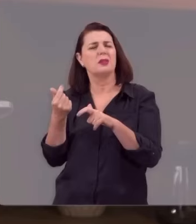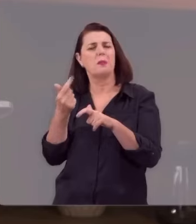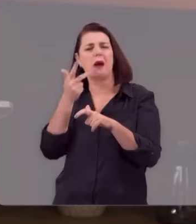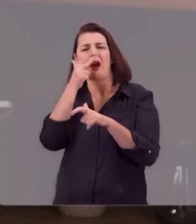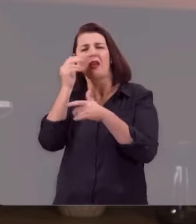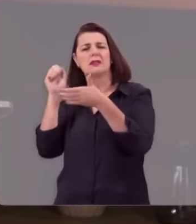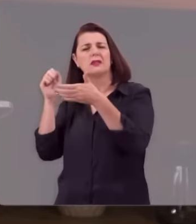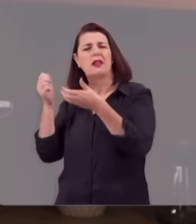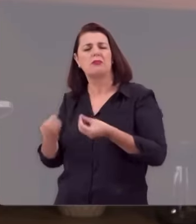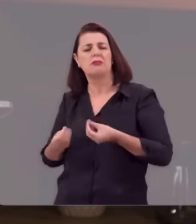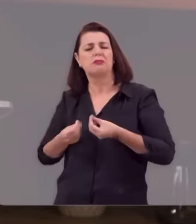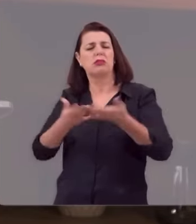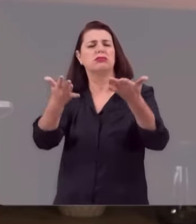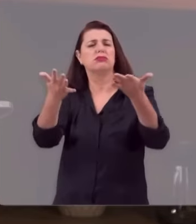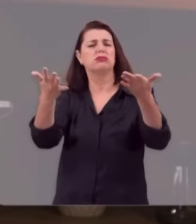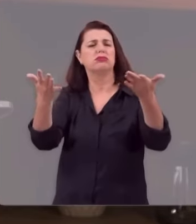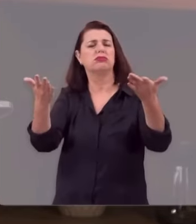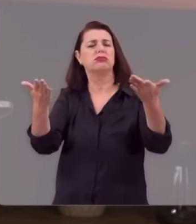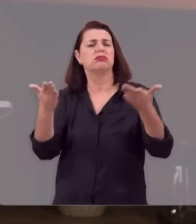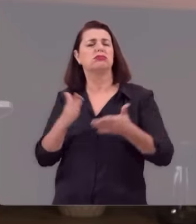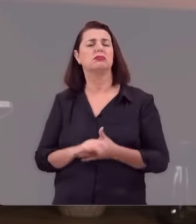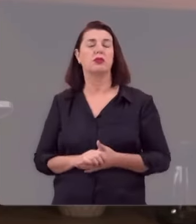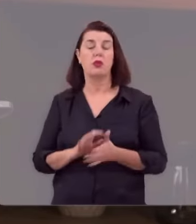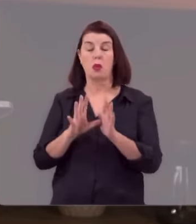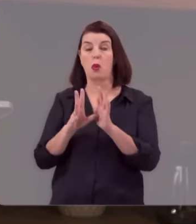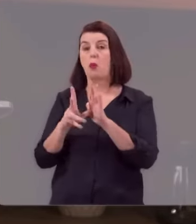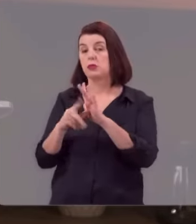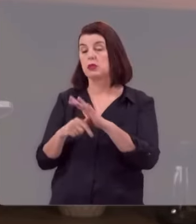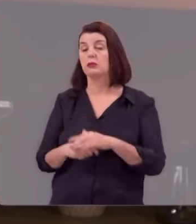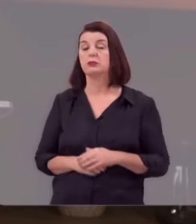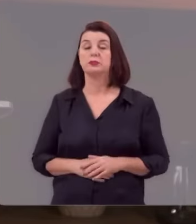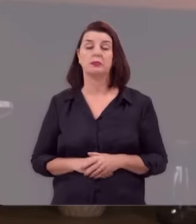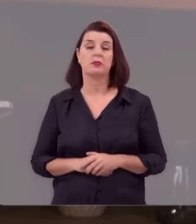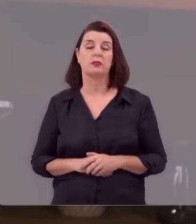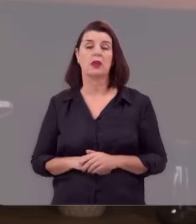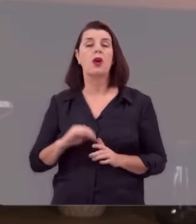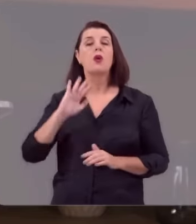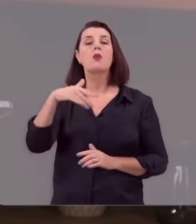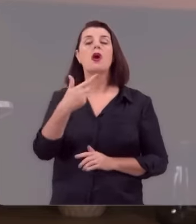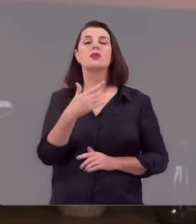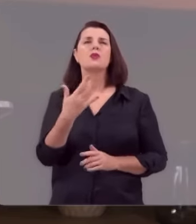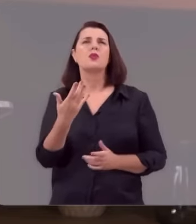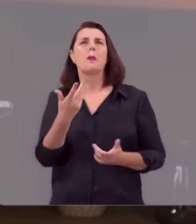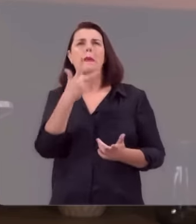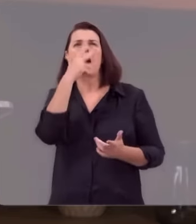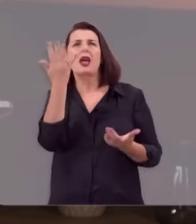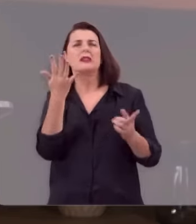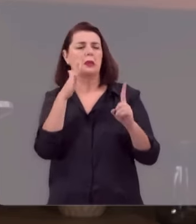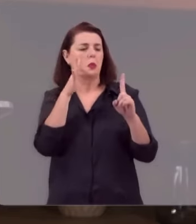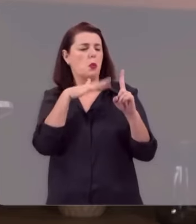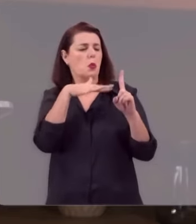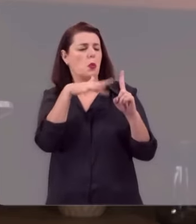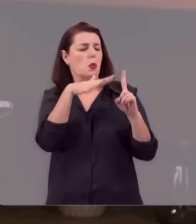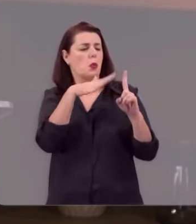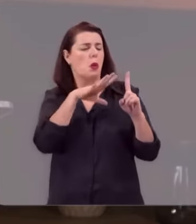jorrando dinheiro para o ralo da corrupção. Quando o amor do dinheiro domina o coração do ser humano,